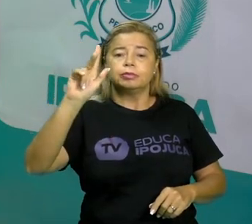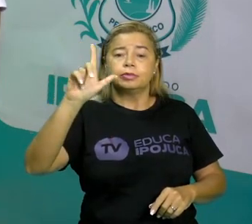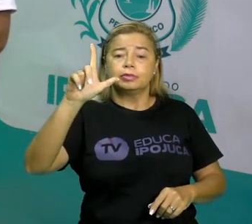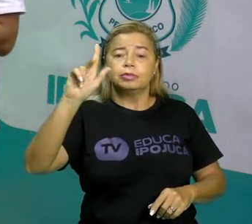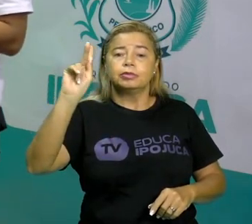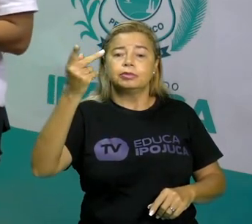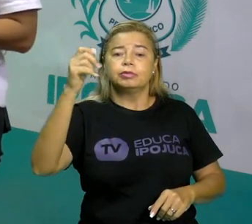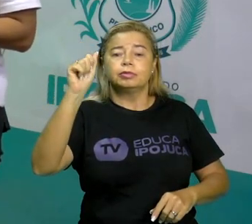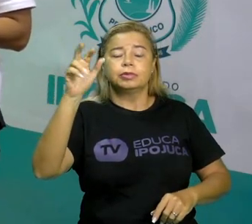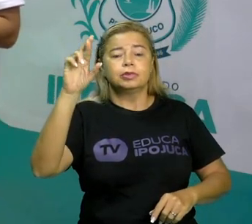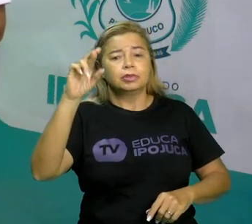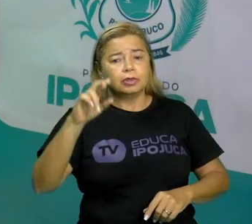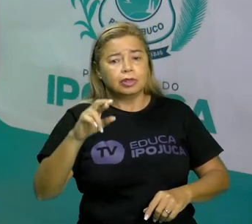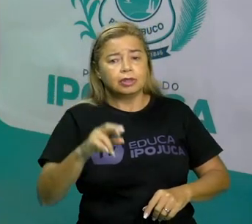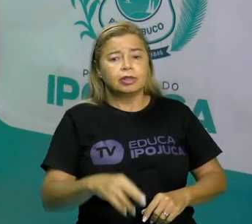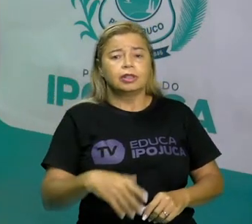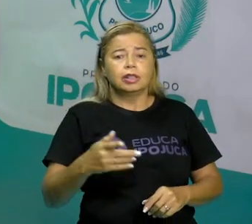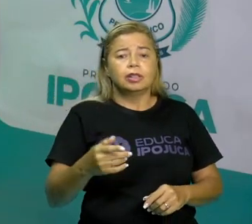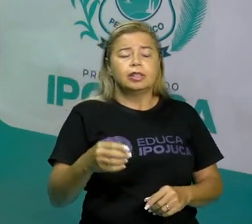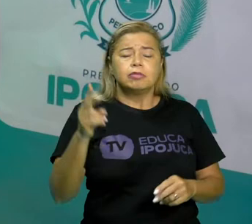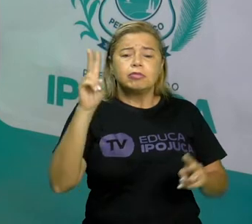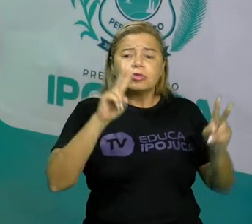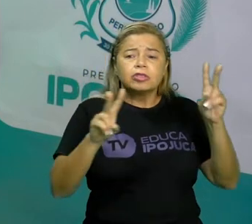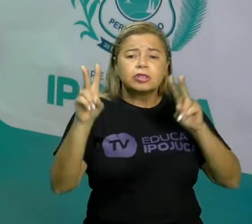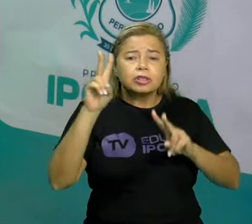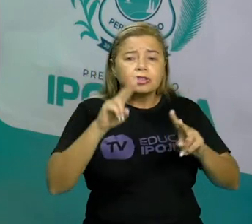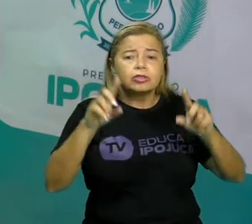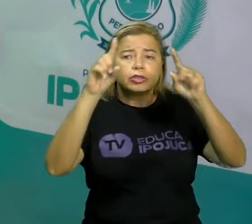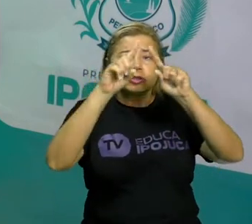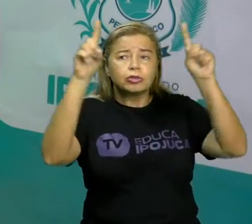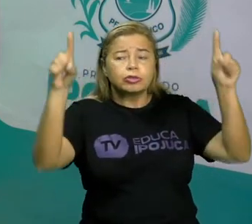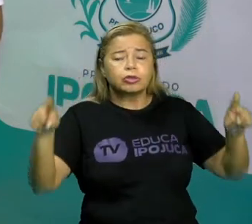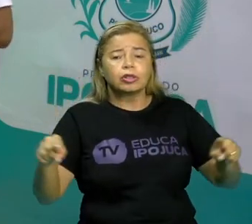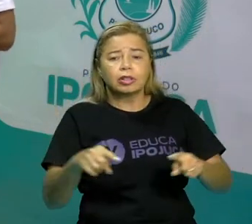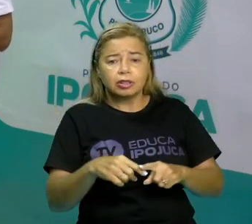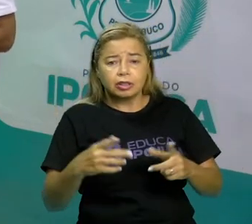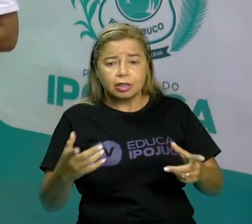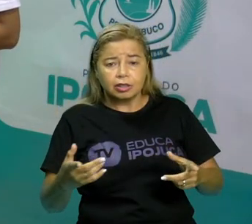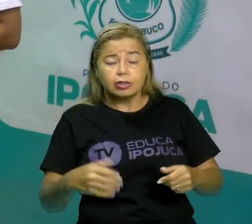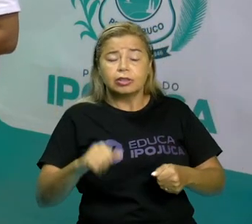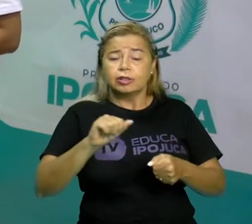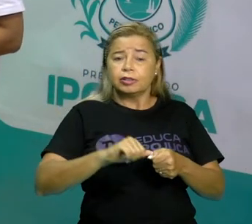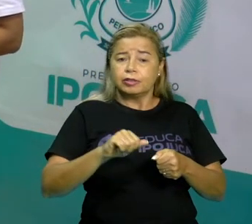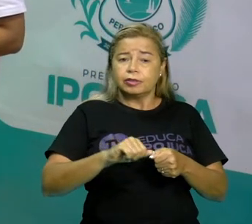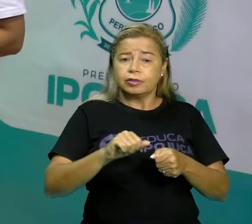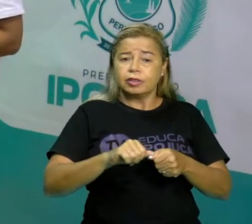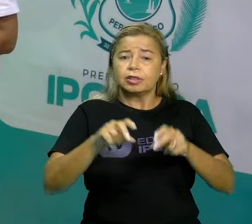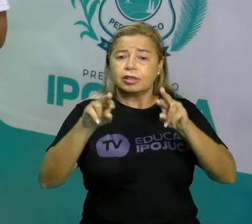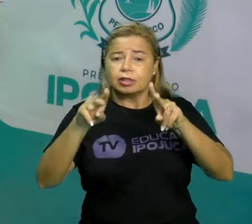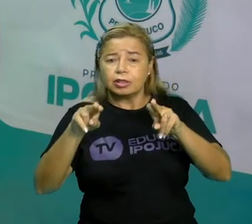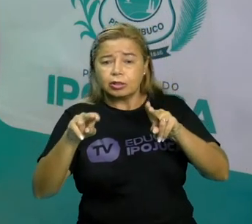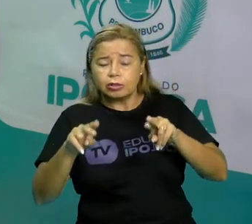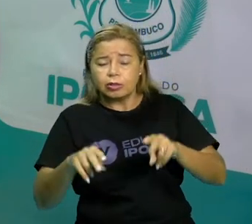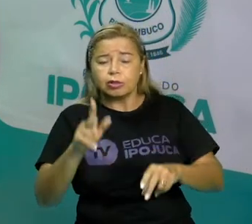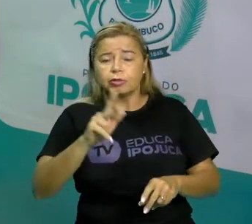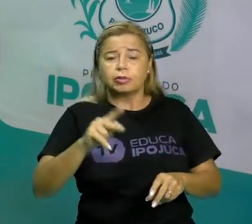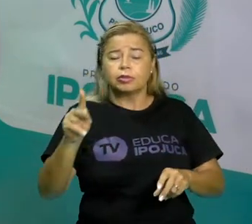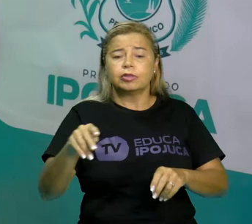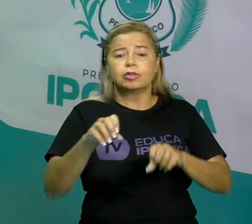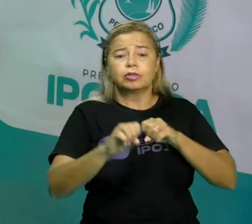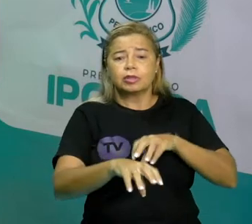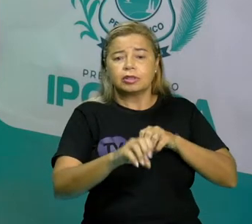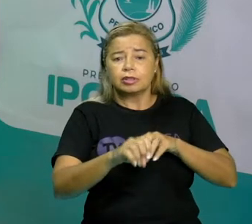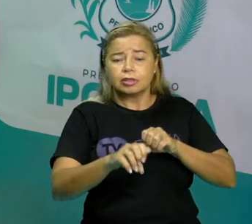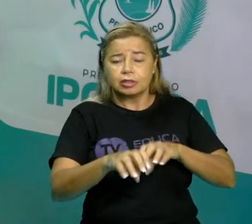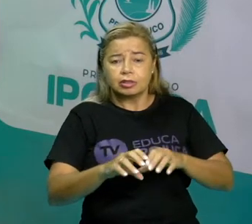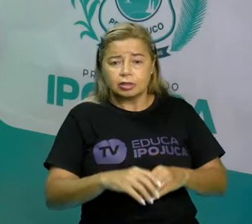nós fizemos unidade, dezena e centena e você vai reproduzir aí na sua casa, entendendo